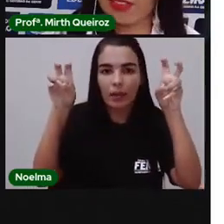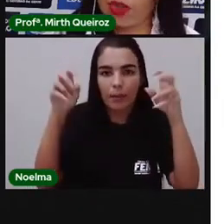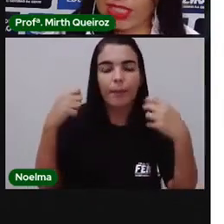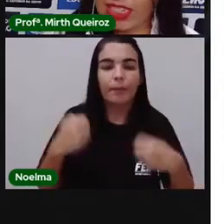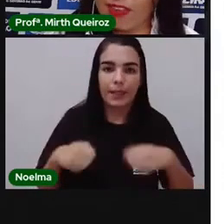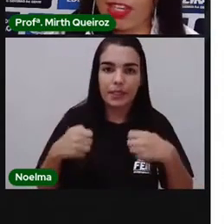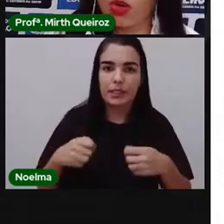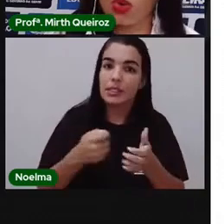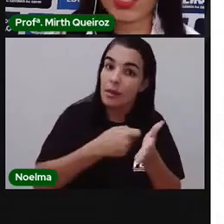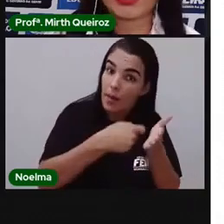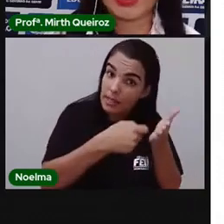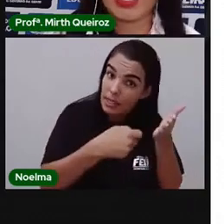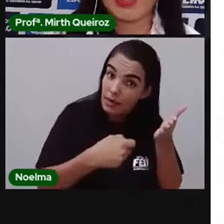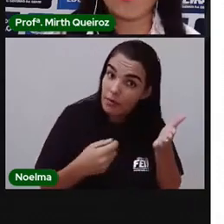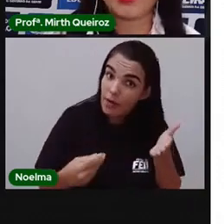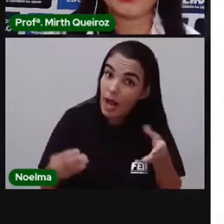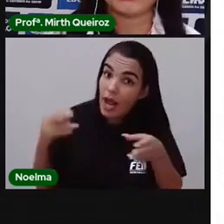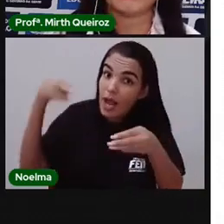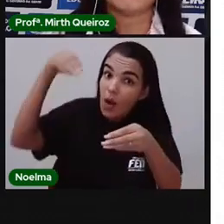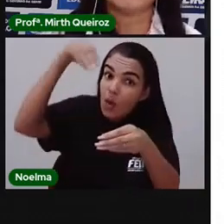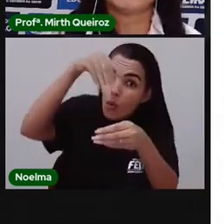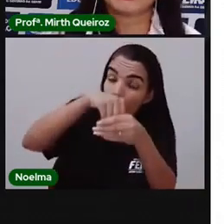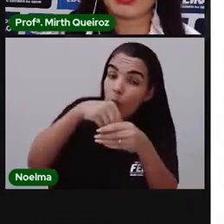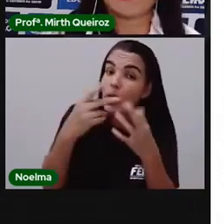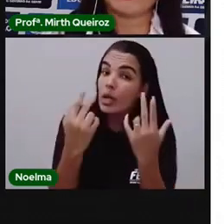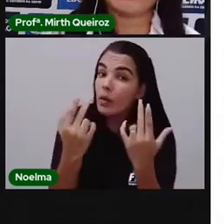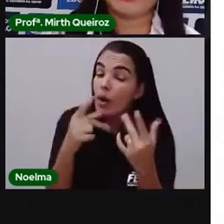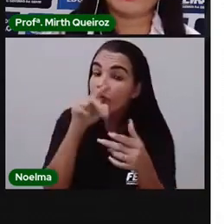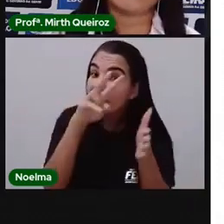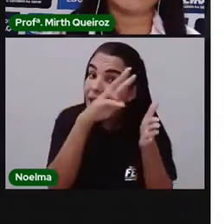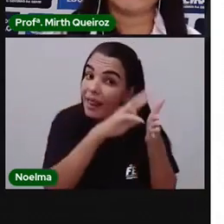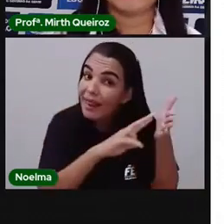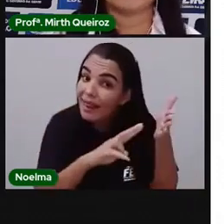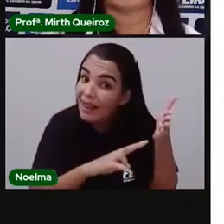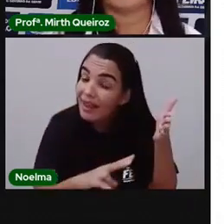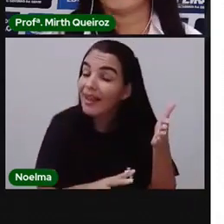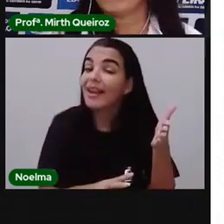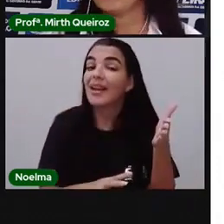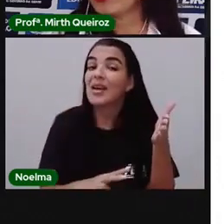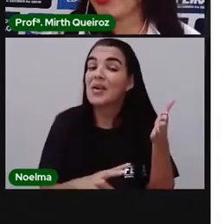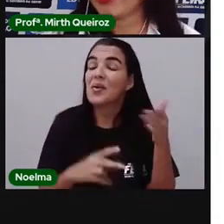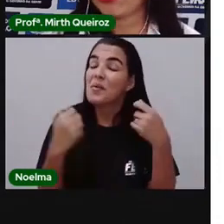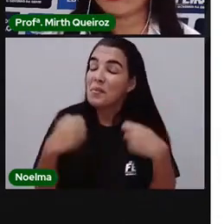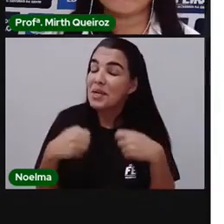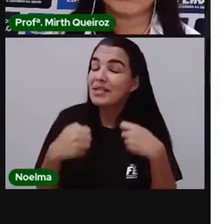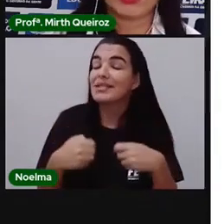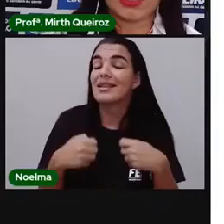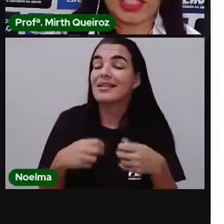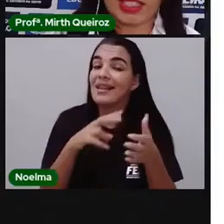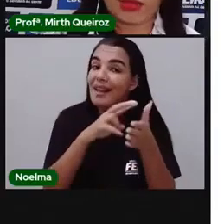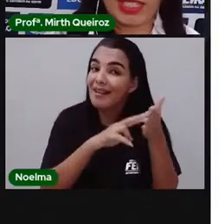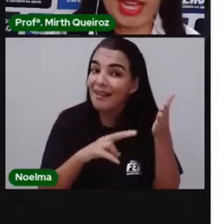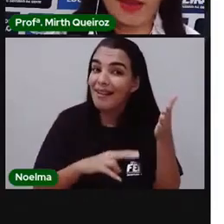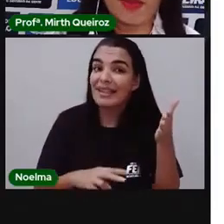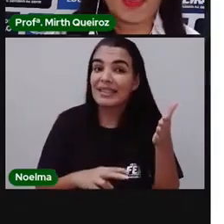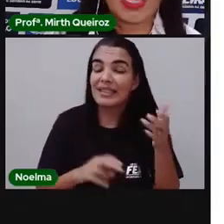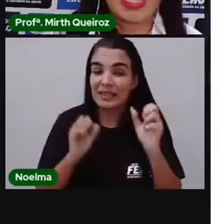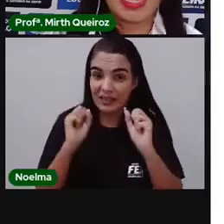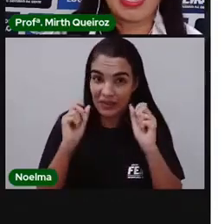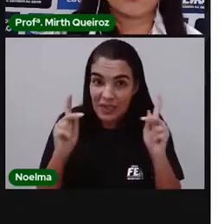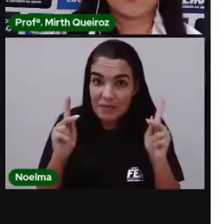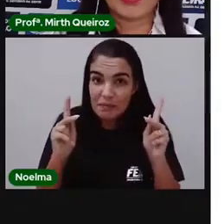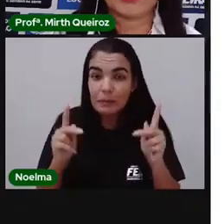escrever coisas que realmente estava dentro do livro ou o texto que vocês leram, tá?